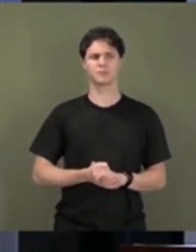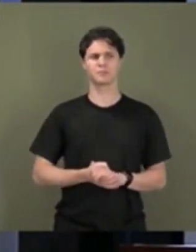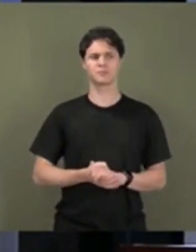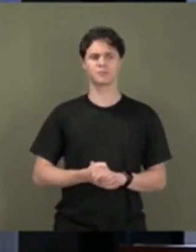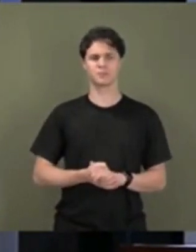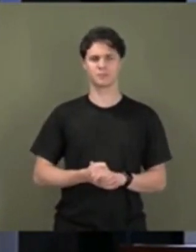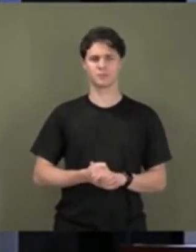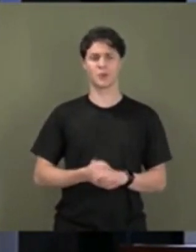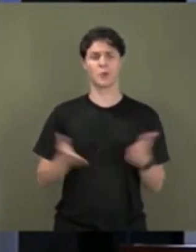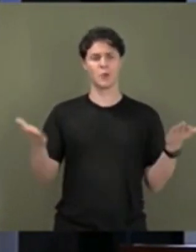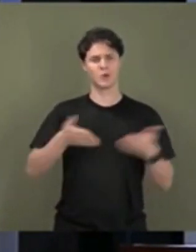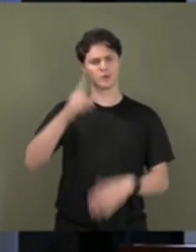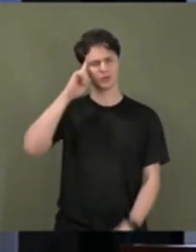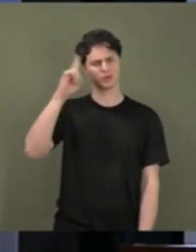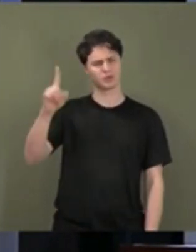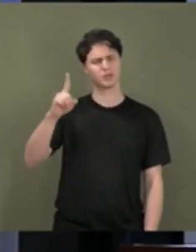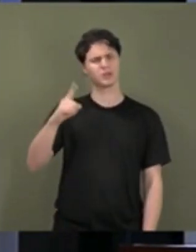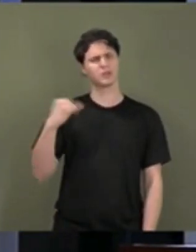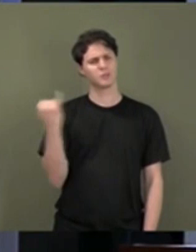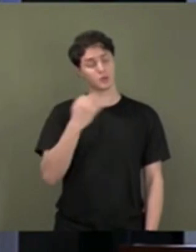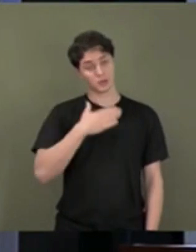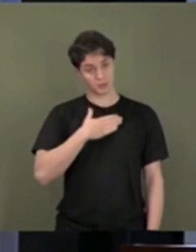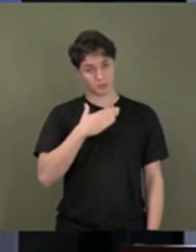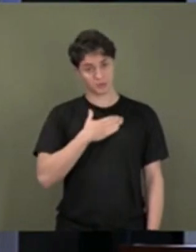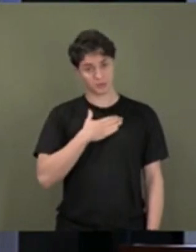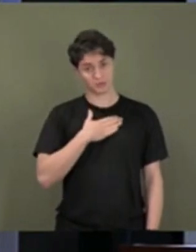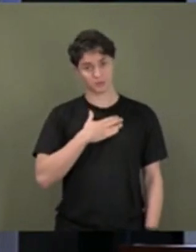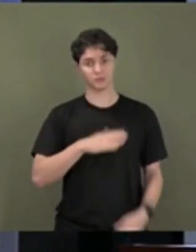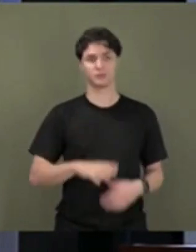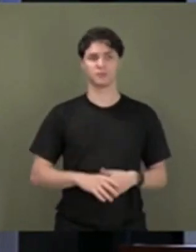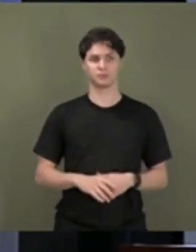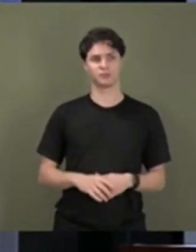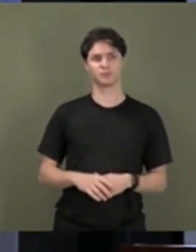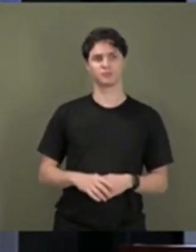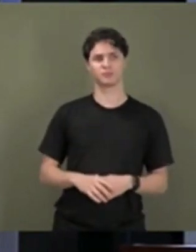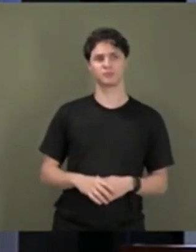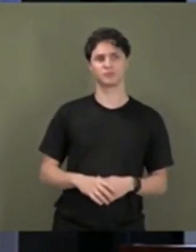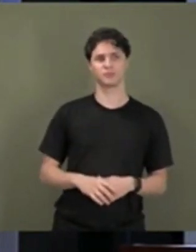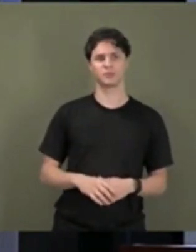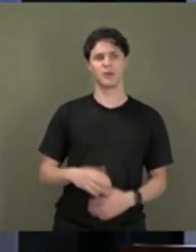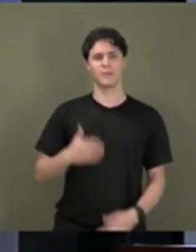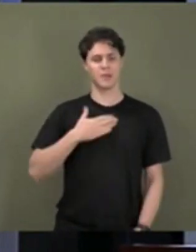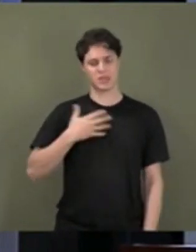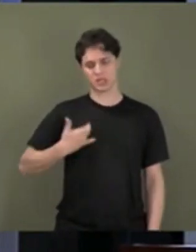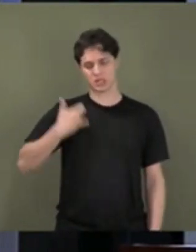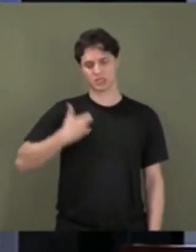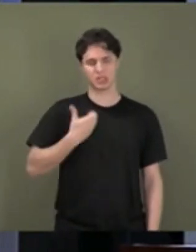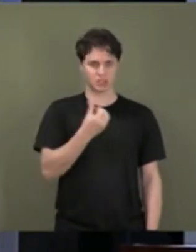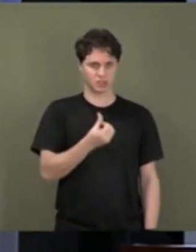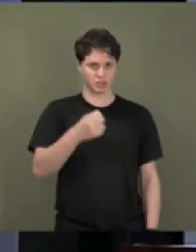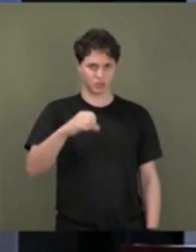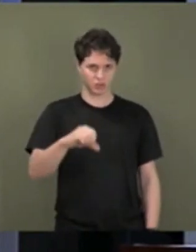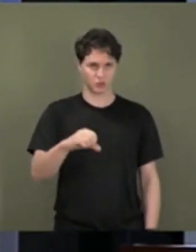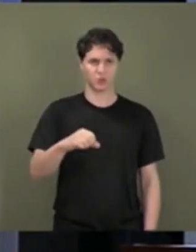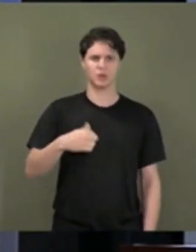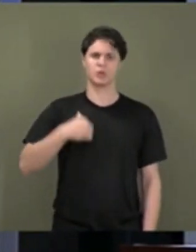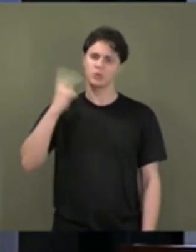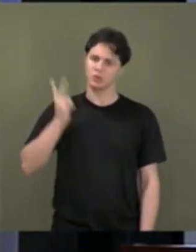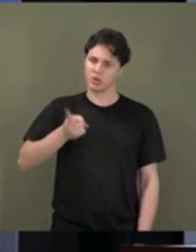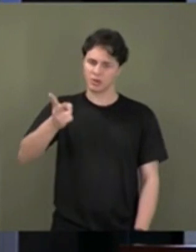Hoje é um dia importante para mim. Eu sou um jovem de 69 anos e, como eu digo,